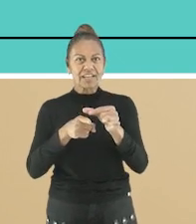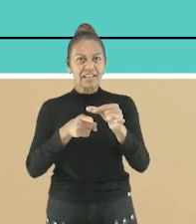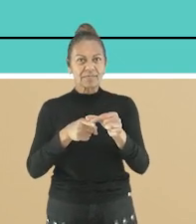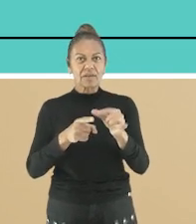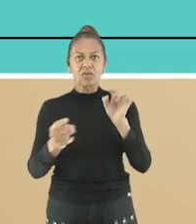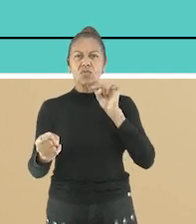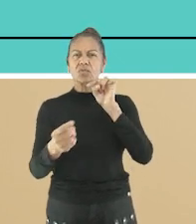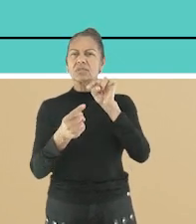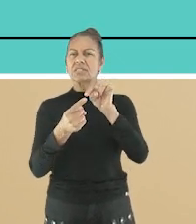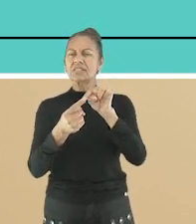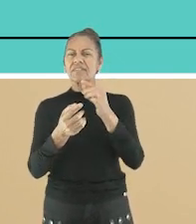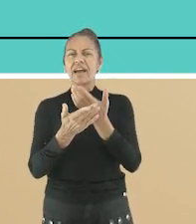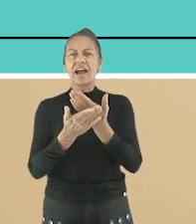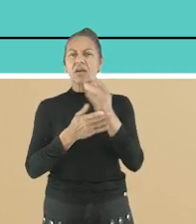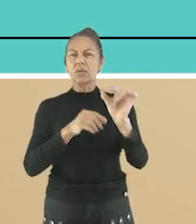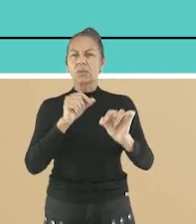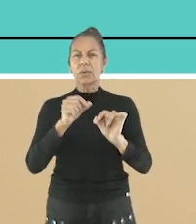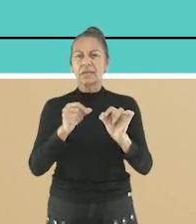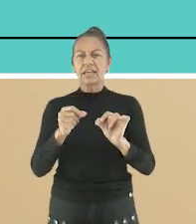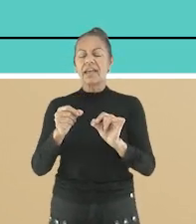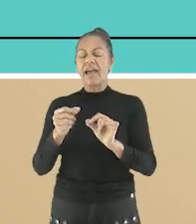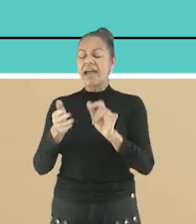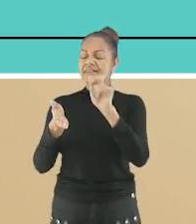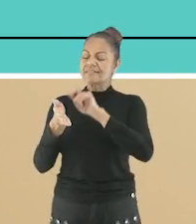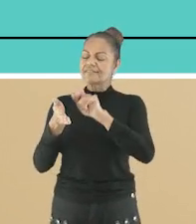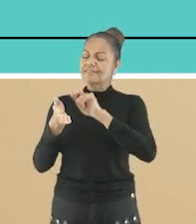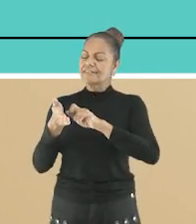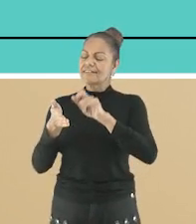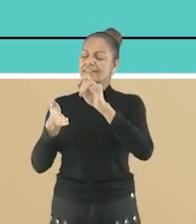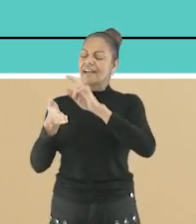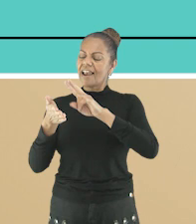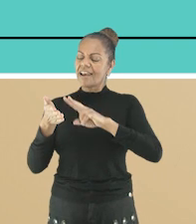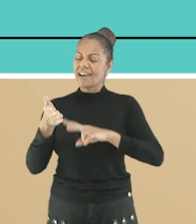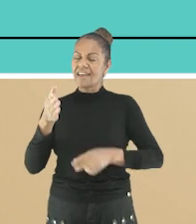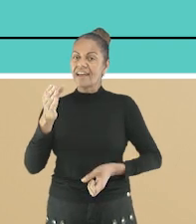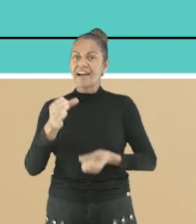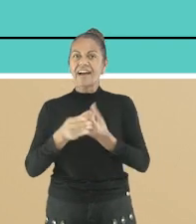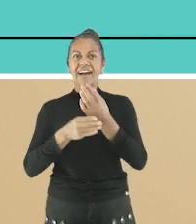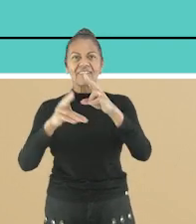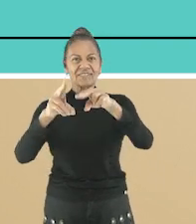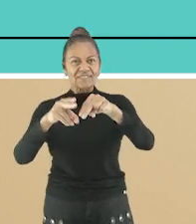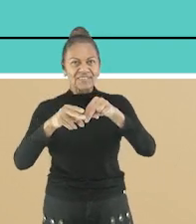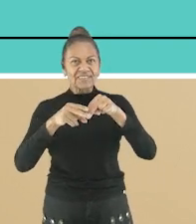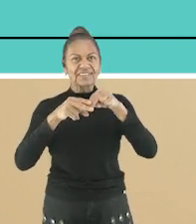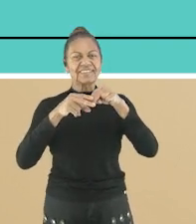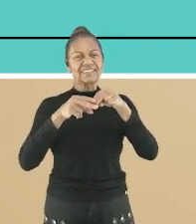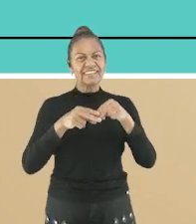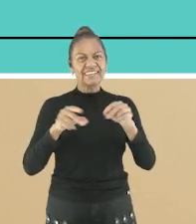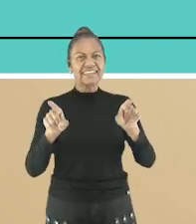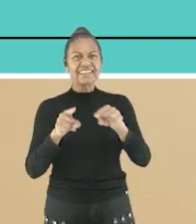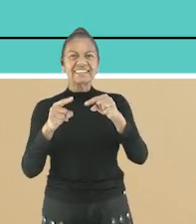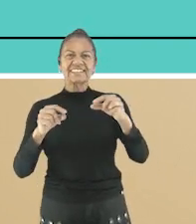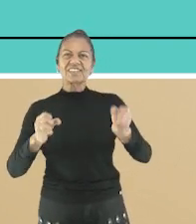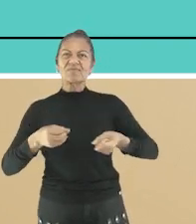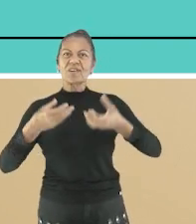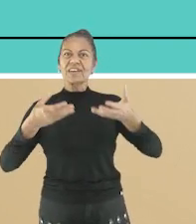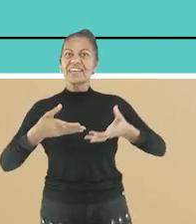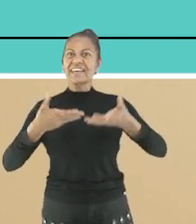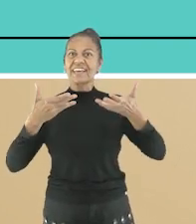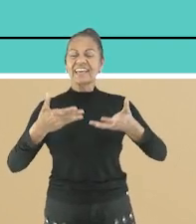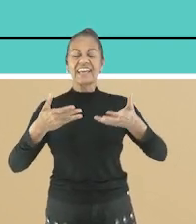objetivos da aula são ler e elaborar escritas a partir de canções e ou poemas para